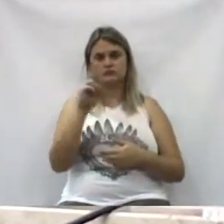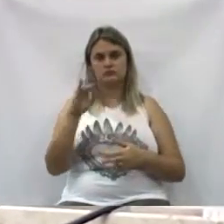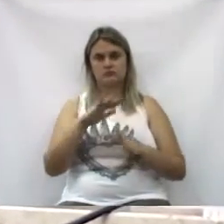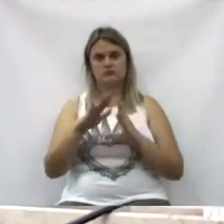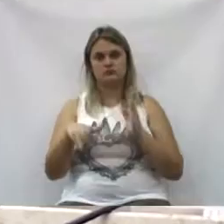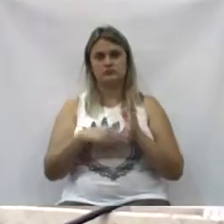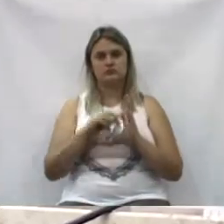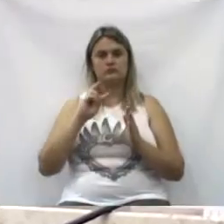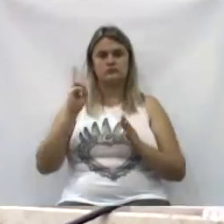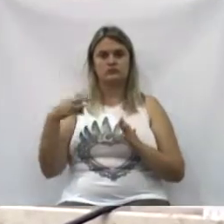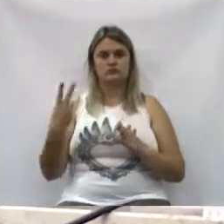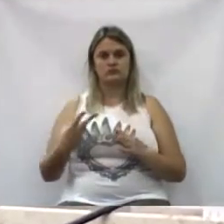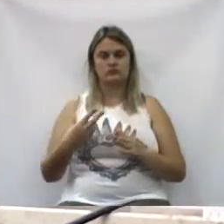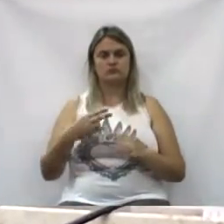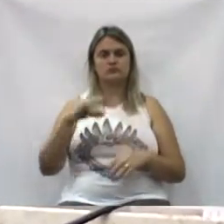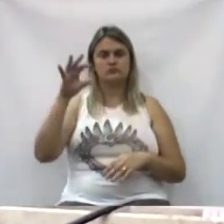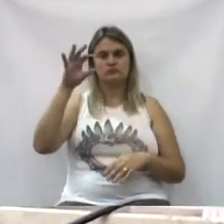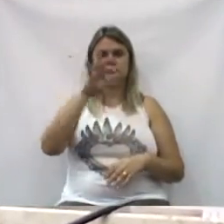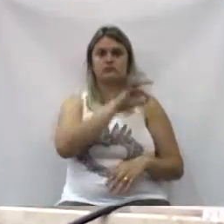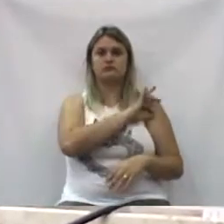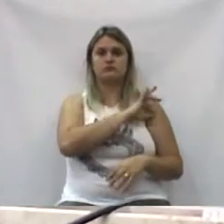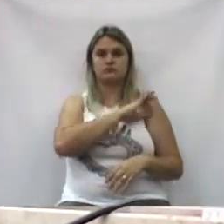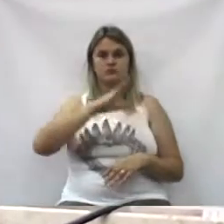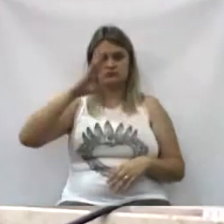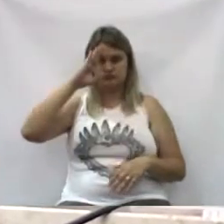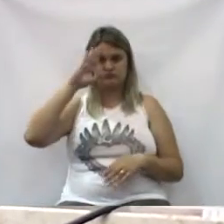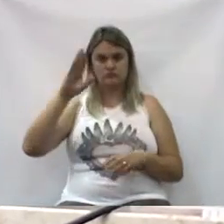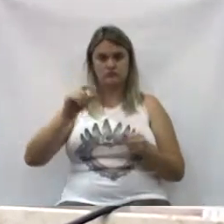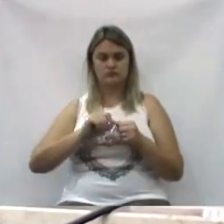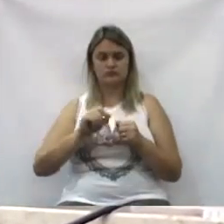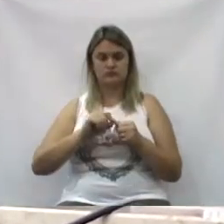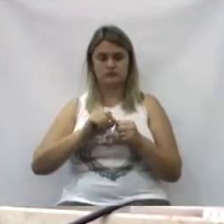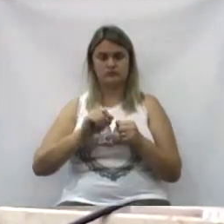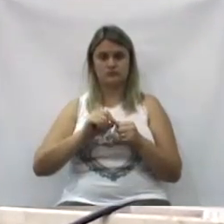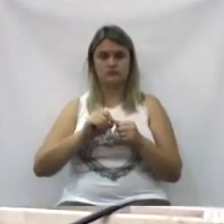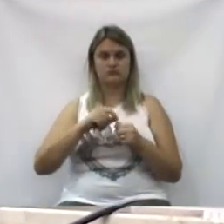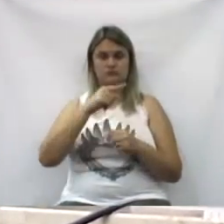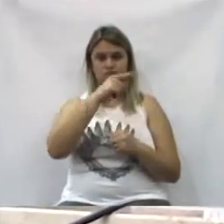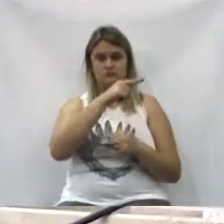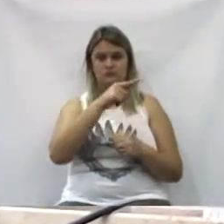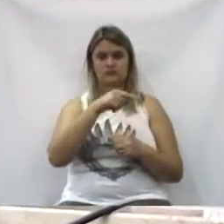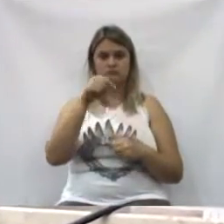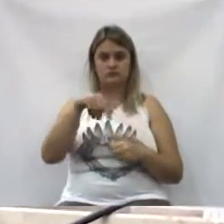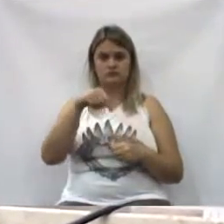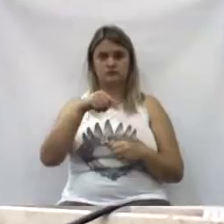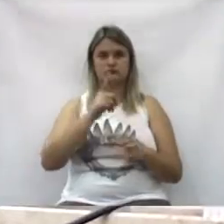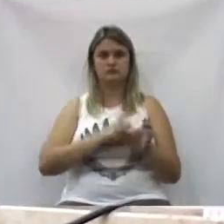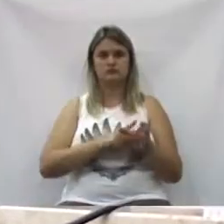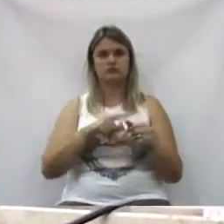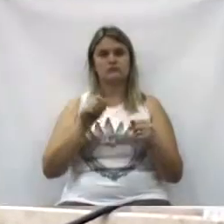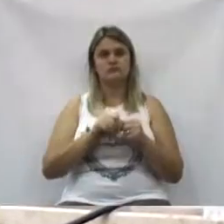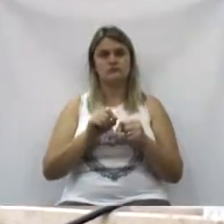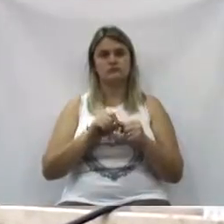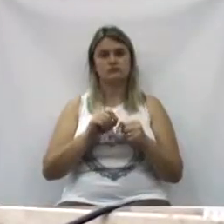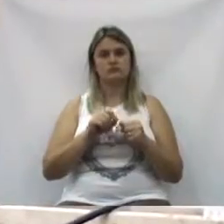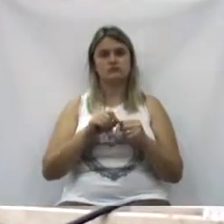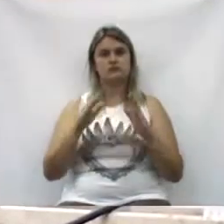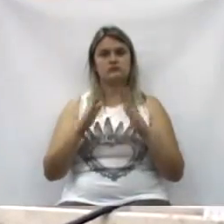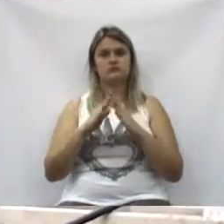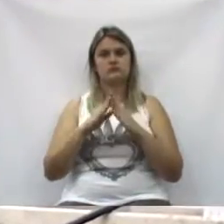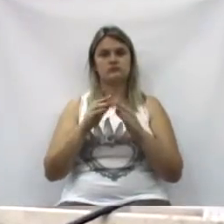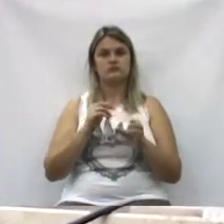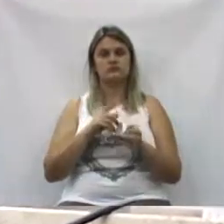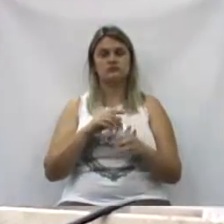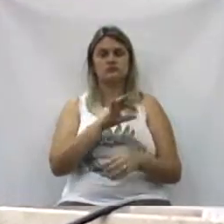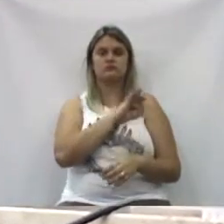todos os vereadores, ao comando da Polícia Militar, para quando foi instalado o batalhão na nossa cidade, seja feito um posto policial